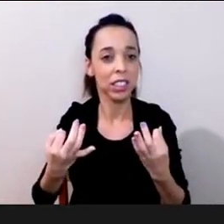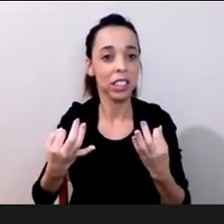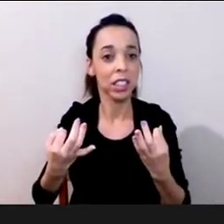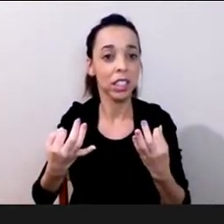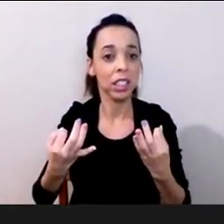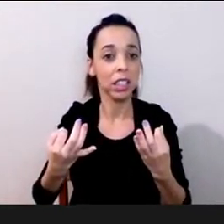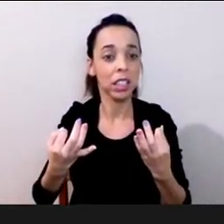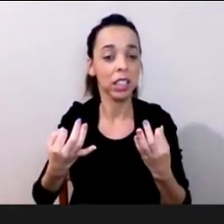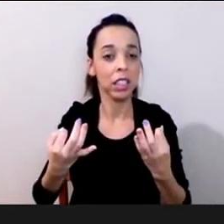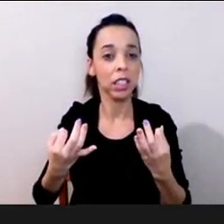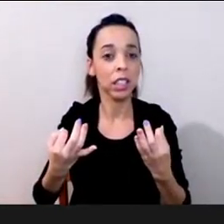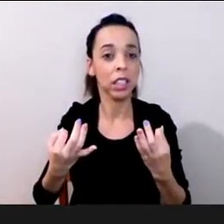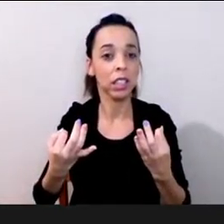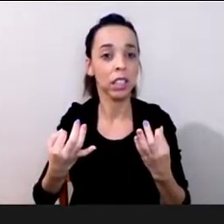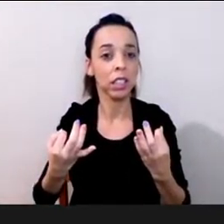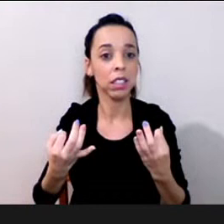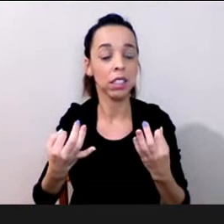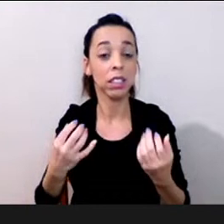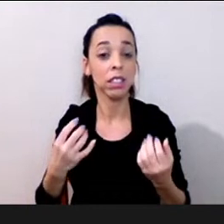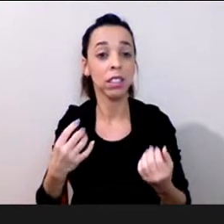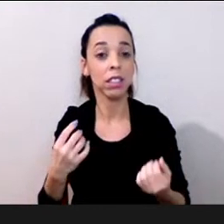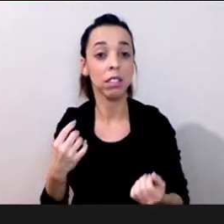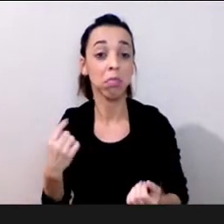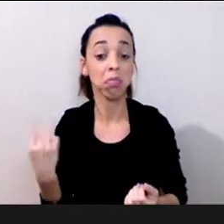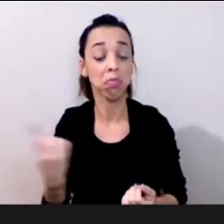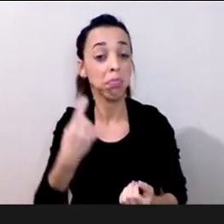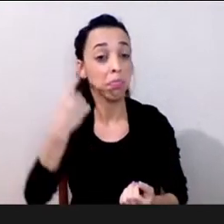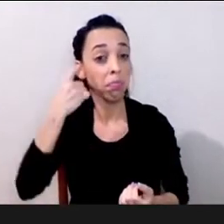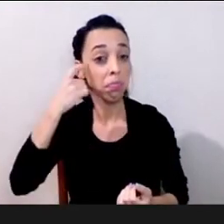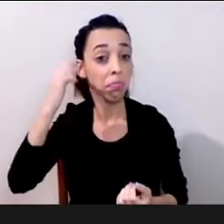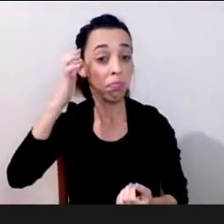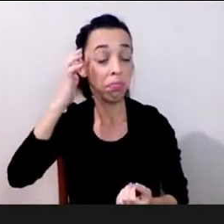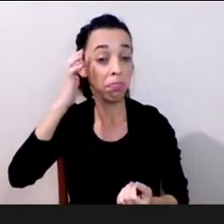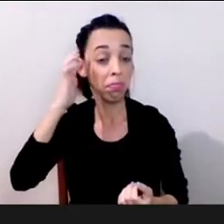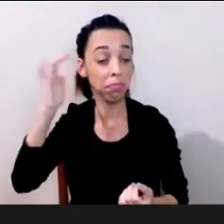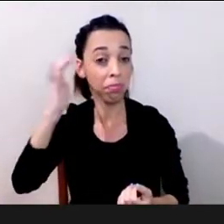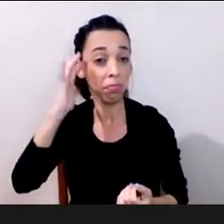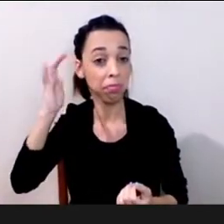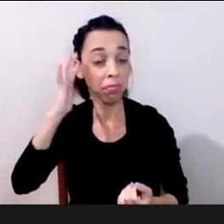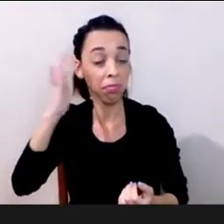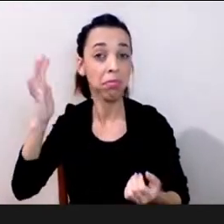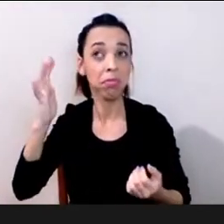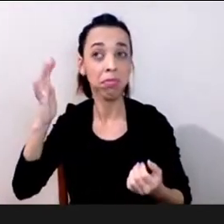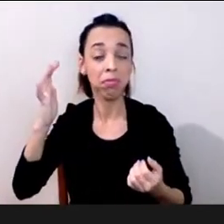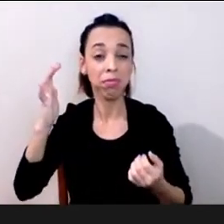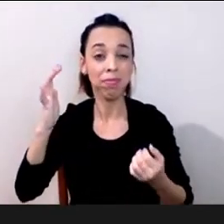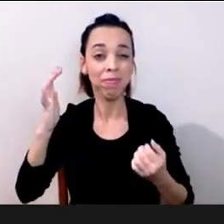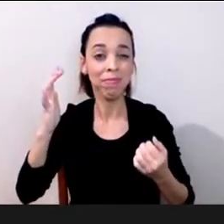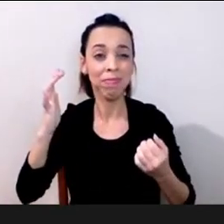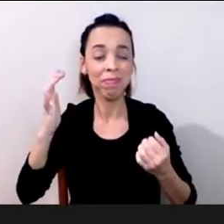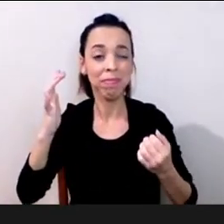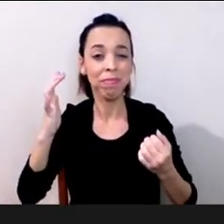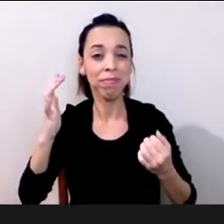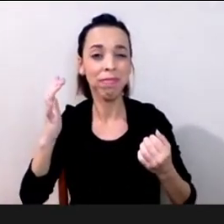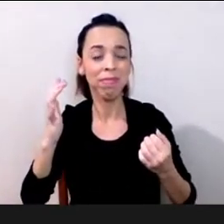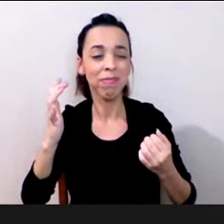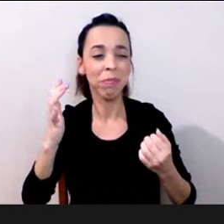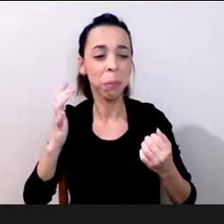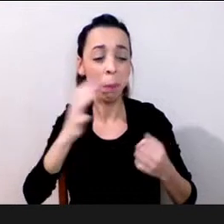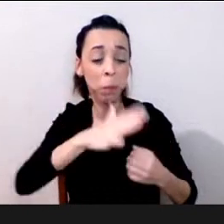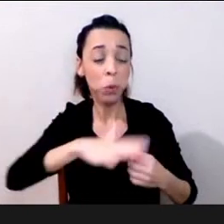constatar no ponto de vista civilizacional nós estamos perante uma perante uma complexidade perante uma insegurança